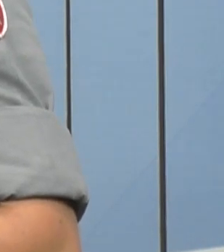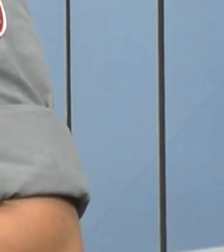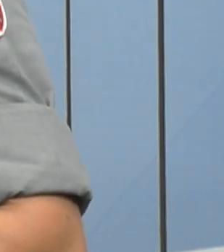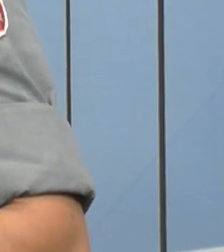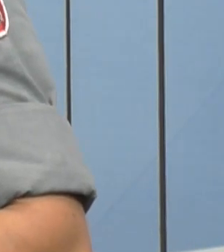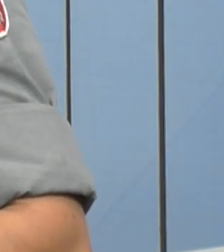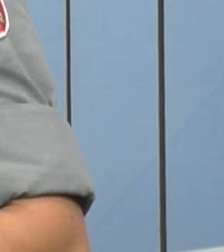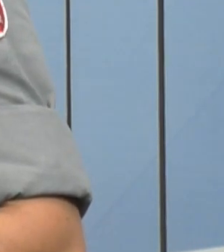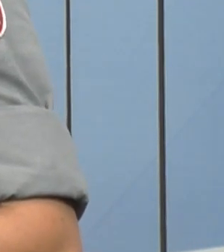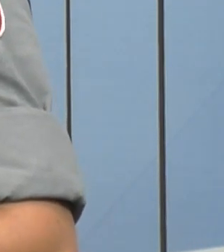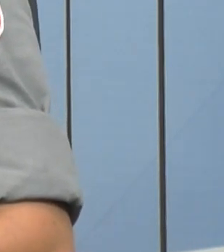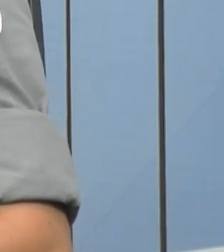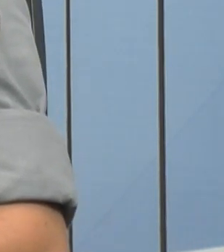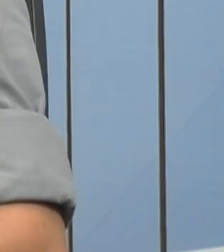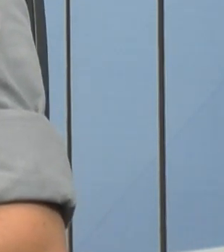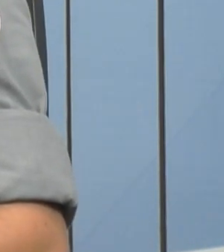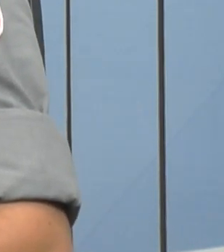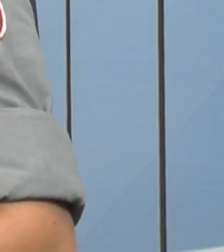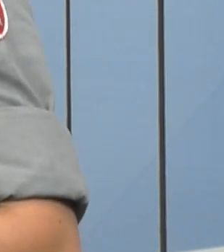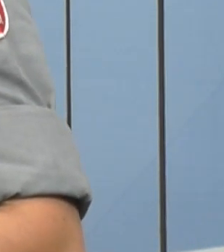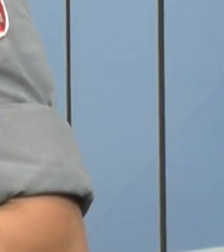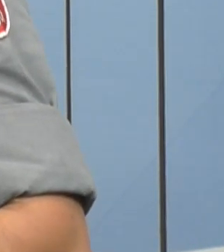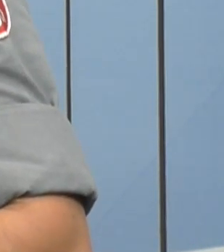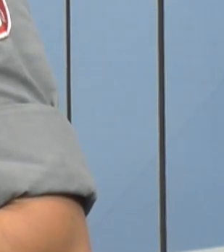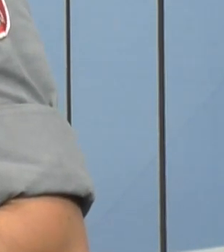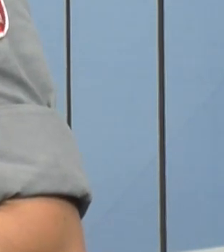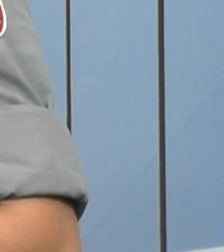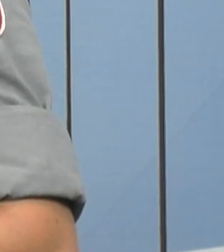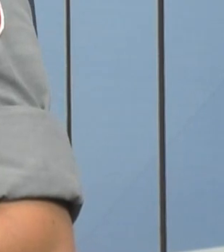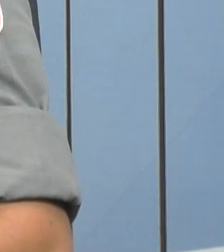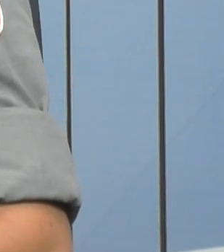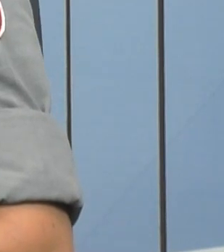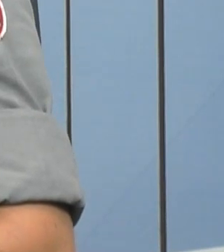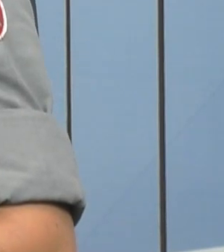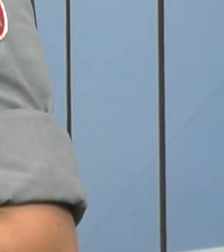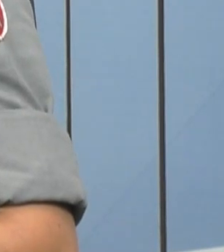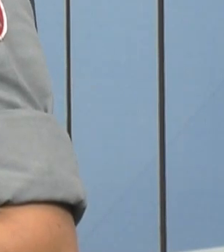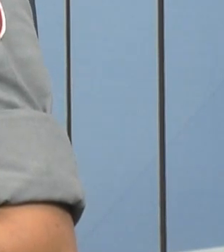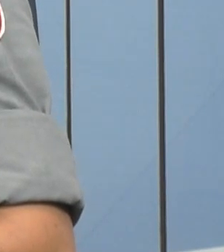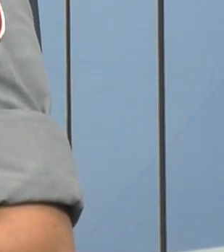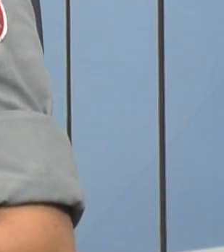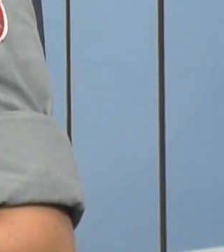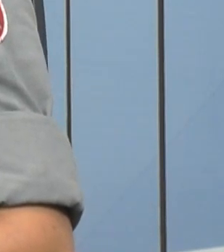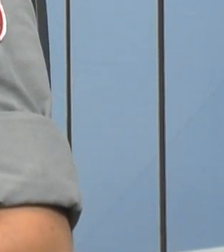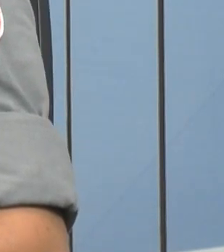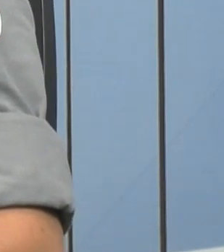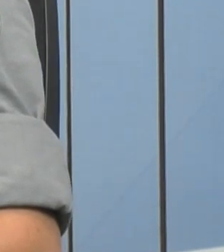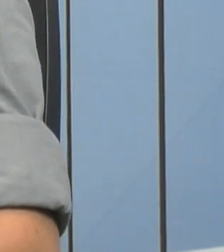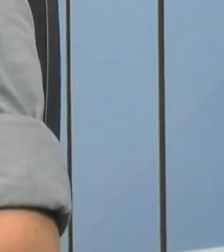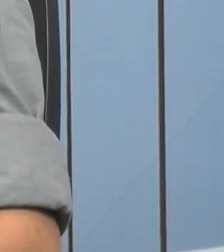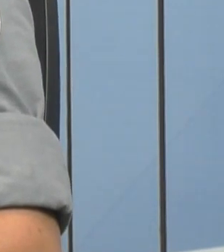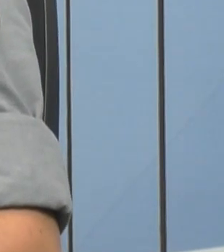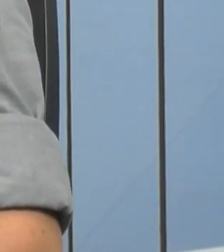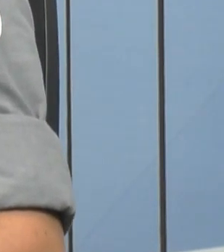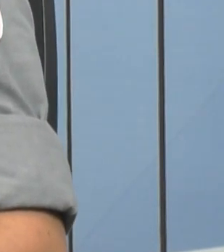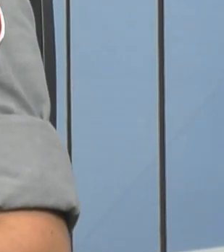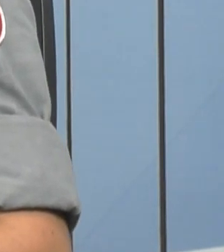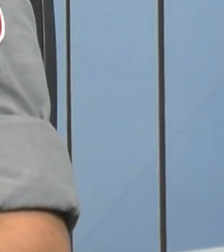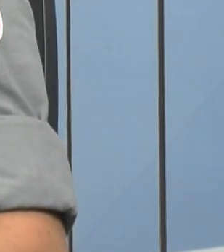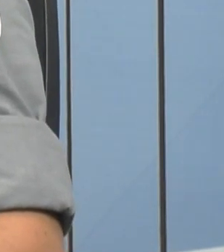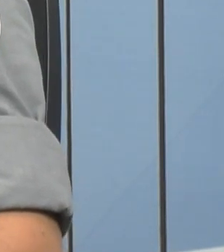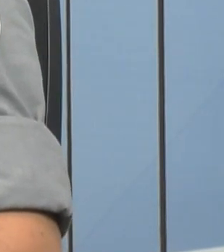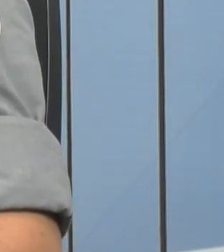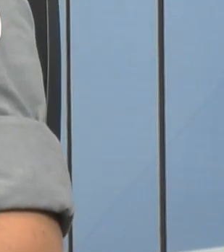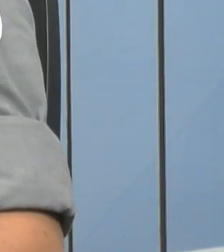instaladas essas placas pela prefeitura pela prefeitura ou a Indec não sei o certo é um meio de orientar a população além dos